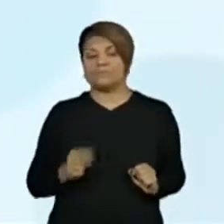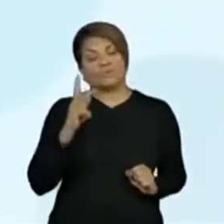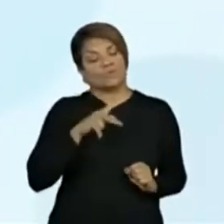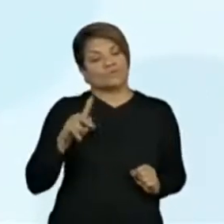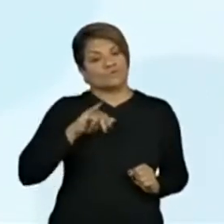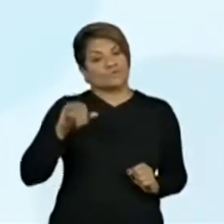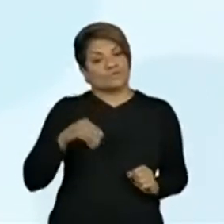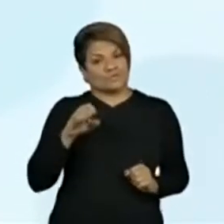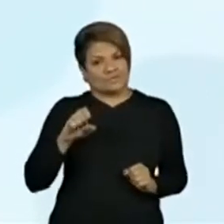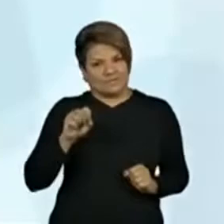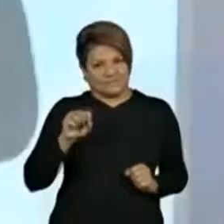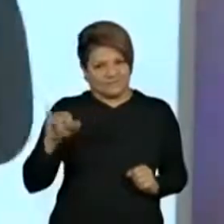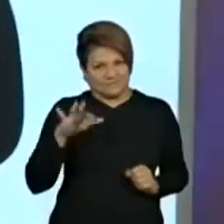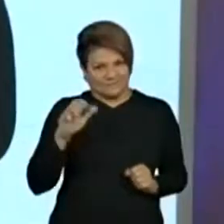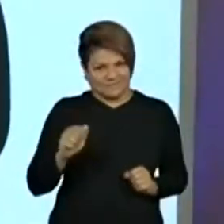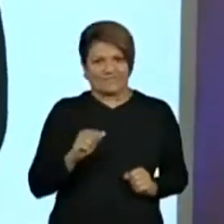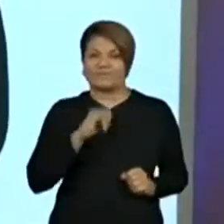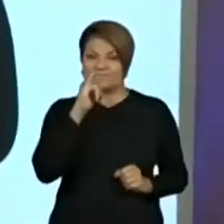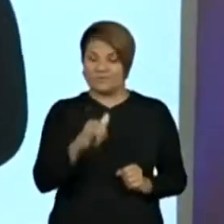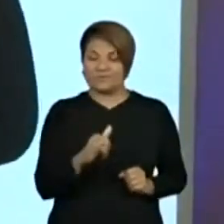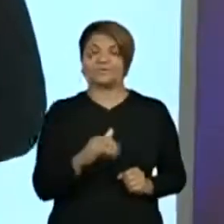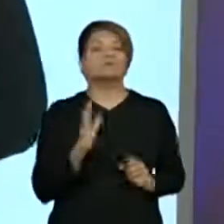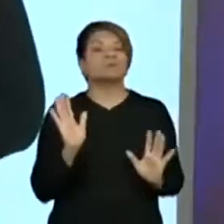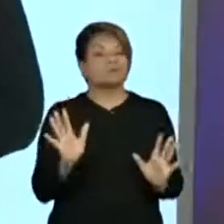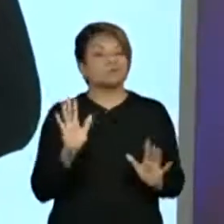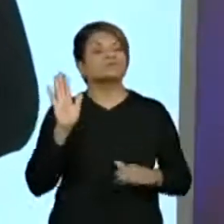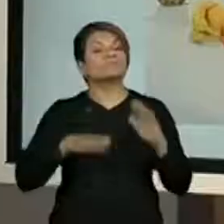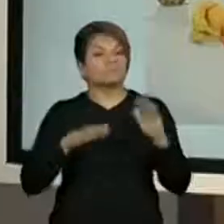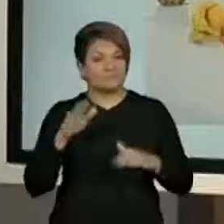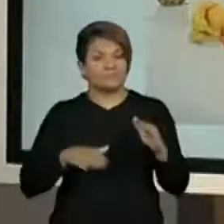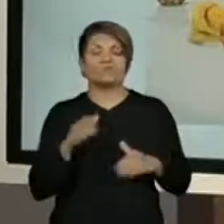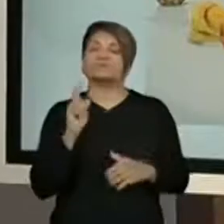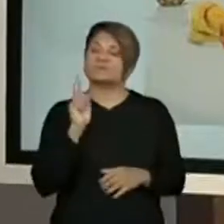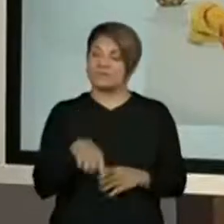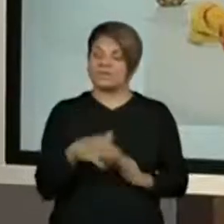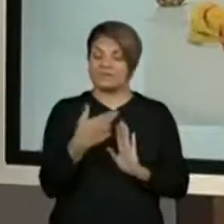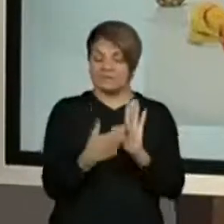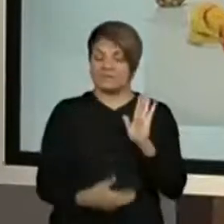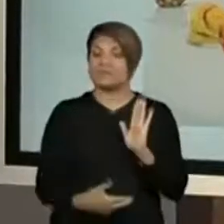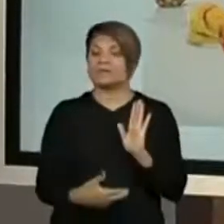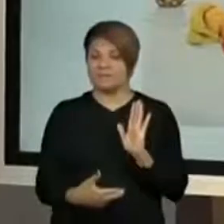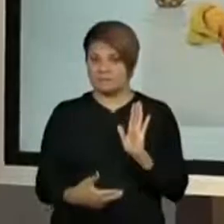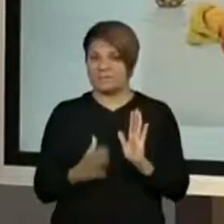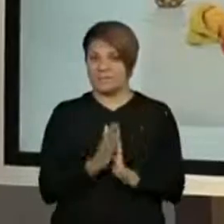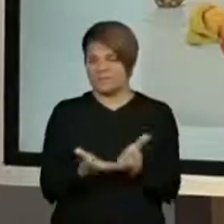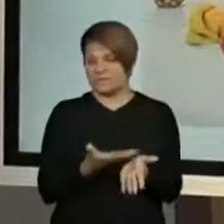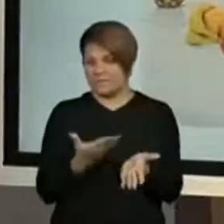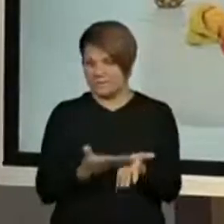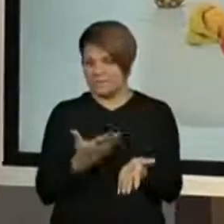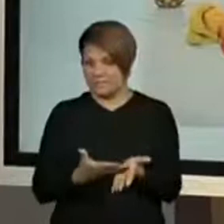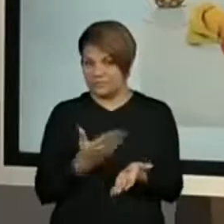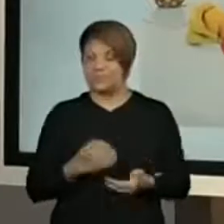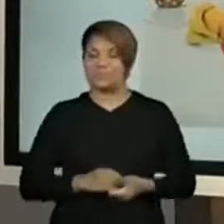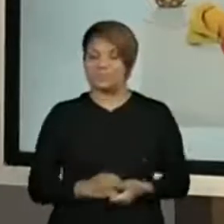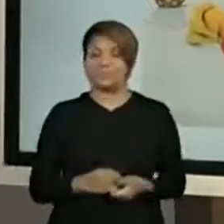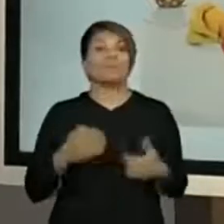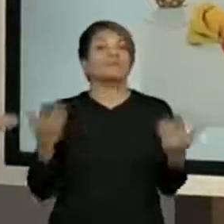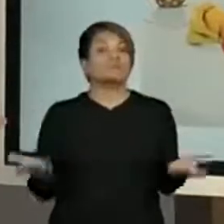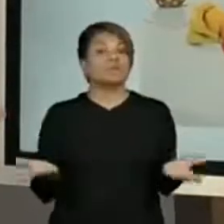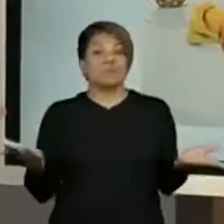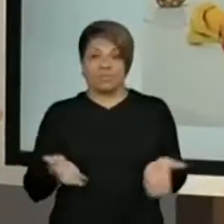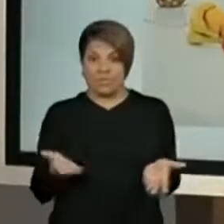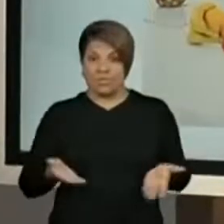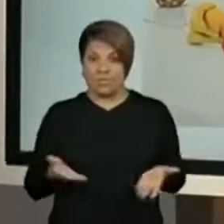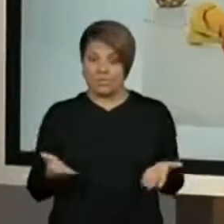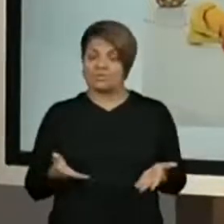provavelmente é um livro de receitas. De receitas? Sim. Ótimo. Então, hoje a gente vai falar